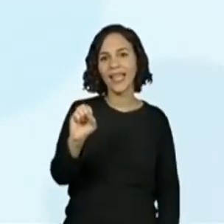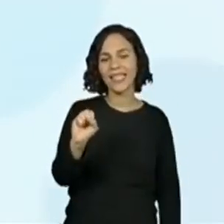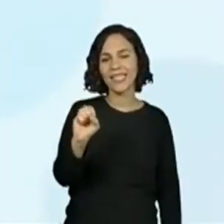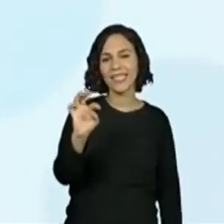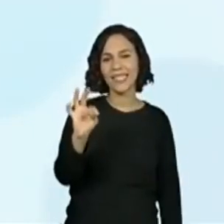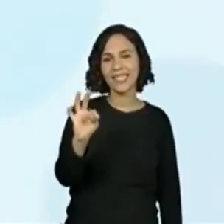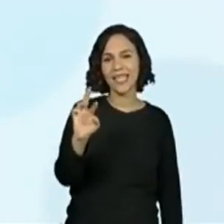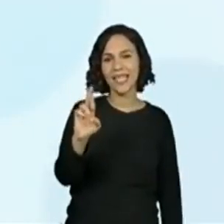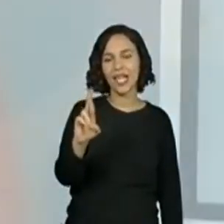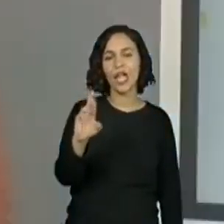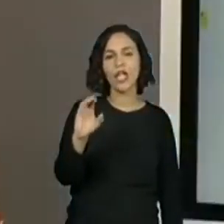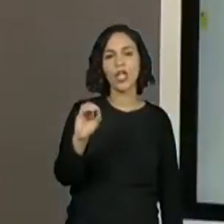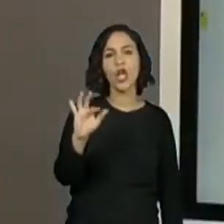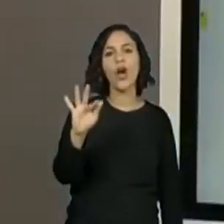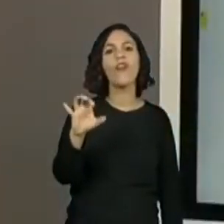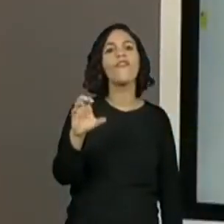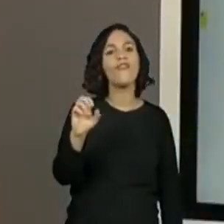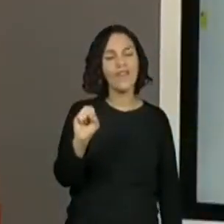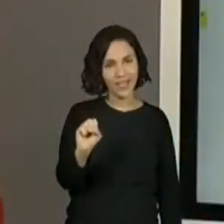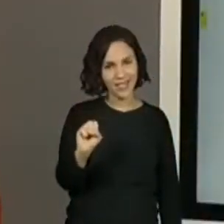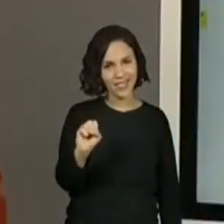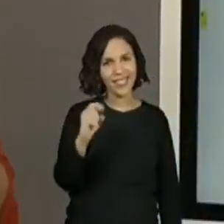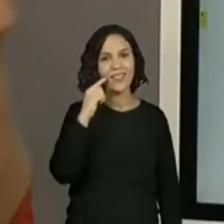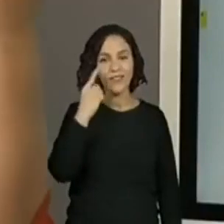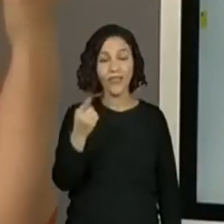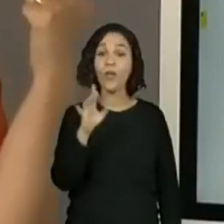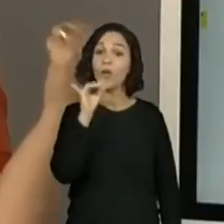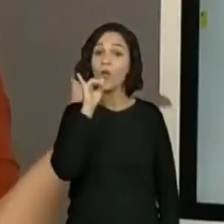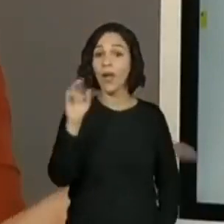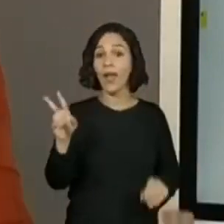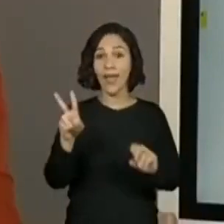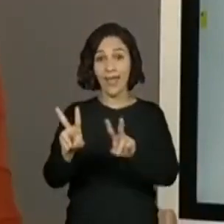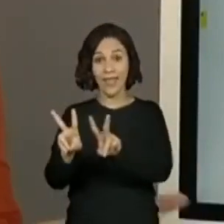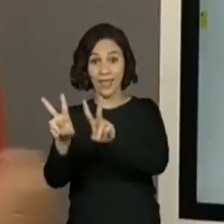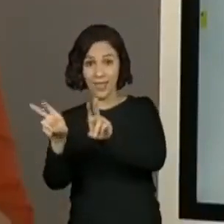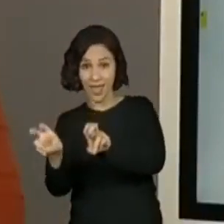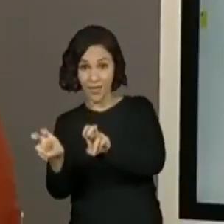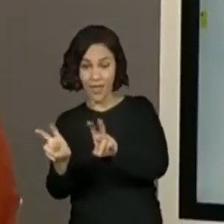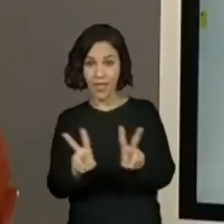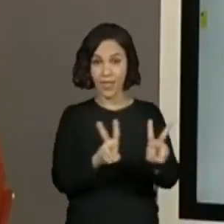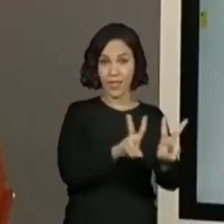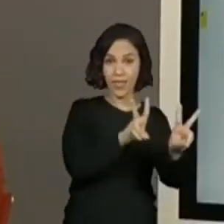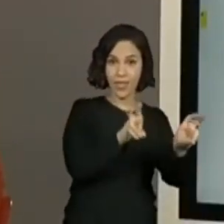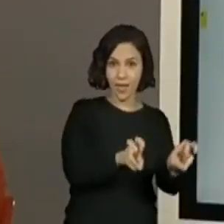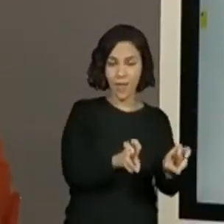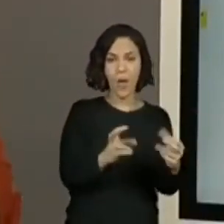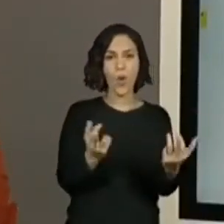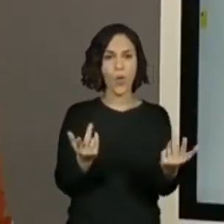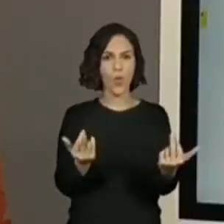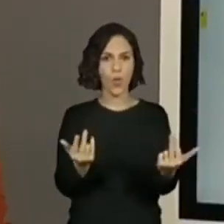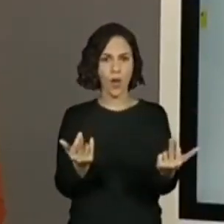tema... Sim. Serem gêneros diferentes, né? O primeiro foi regras de jogo. Este é um poema. Mas, eles também